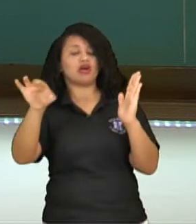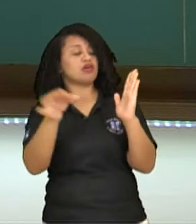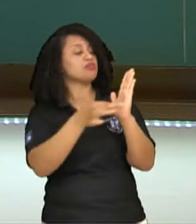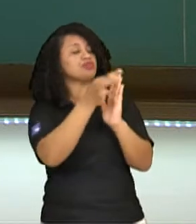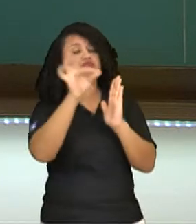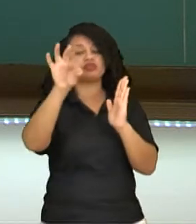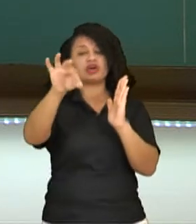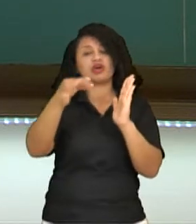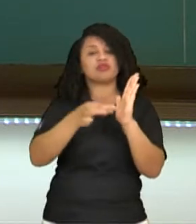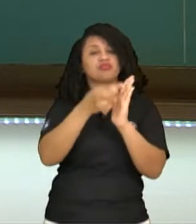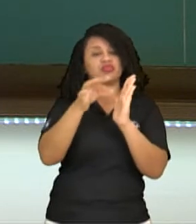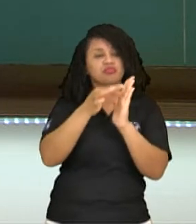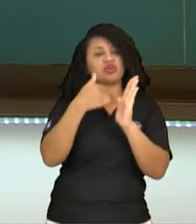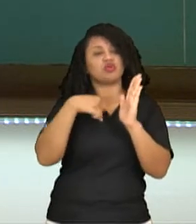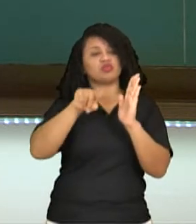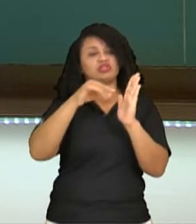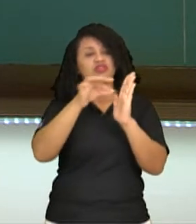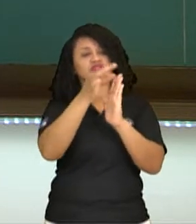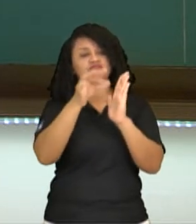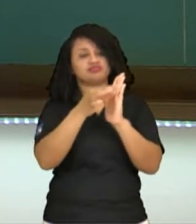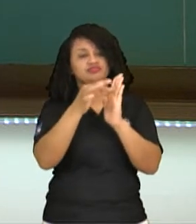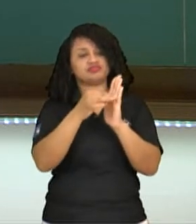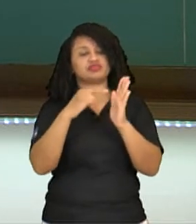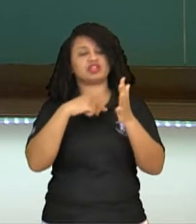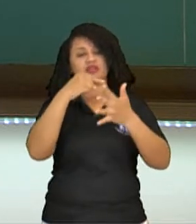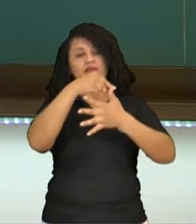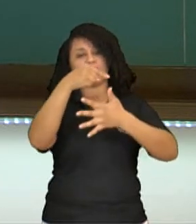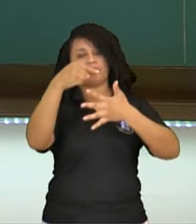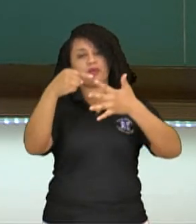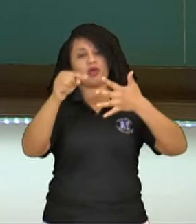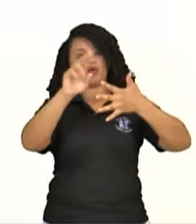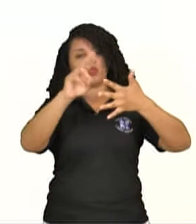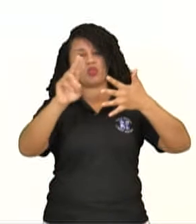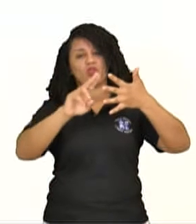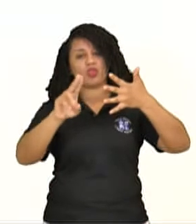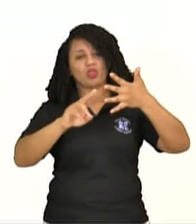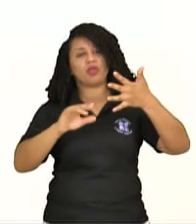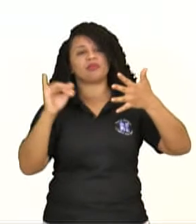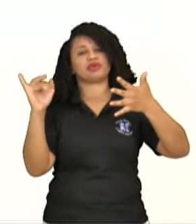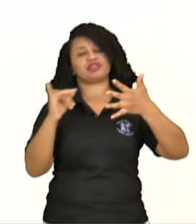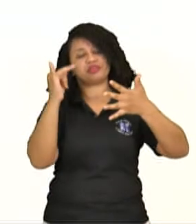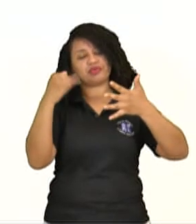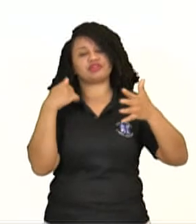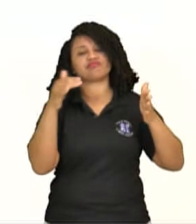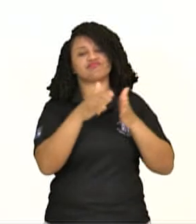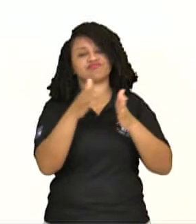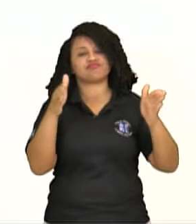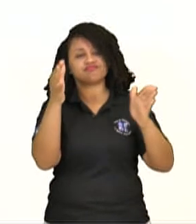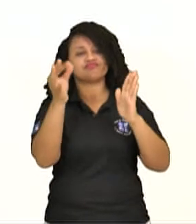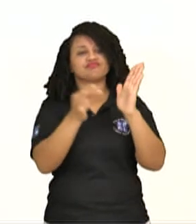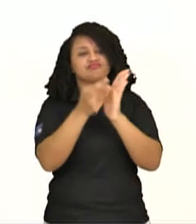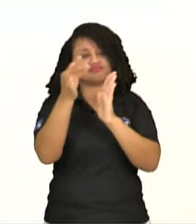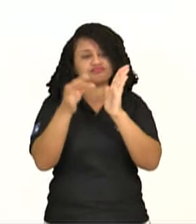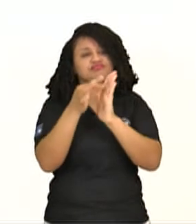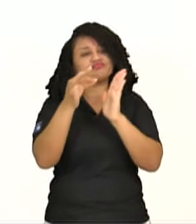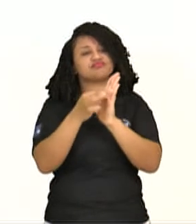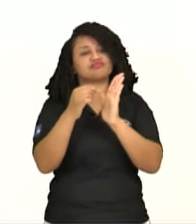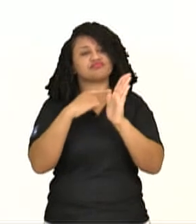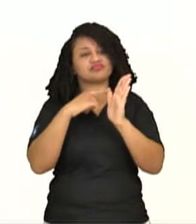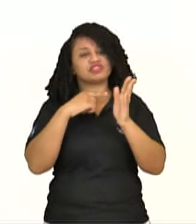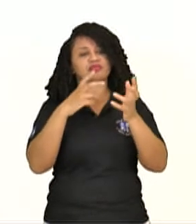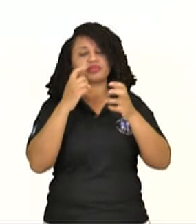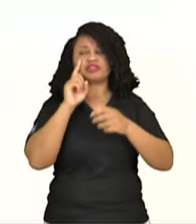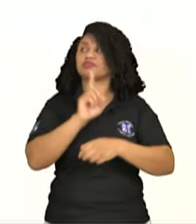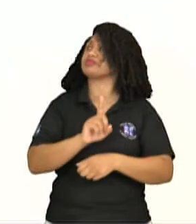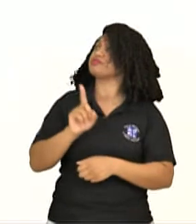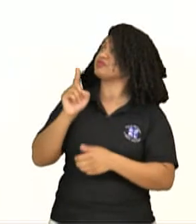complementares do chevrel lá, né, então grandes nomes, o Manet, o Claude Monet, o Auguste Renoir, o Camille Pissarro, a